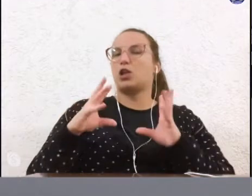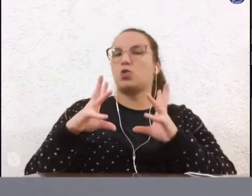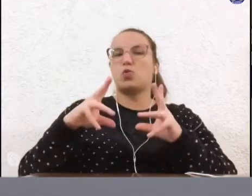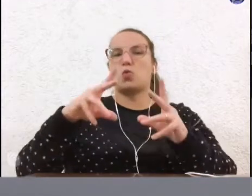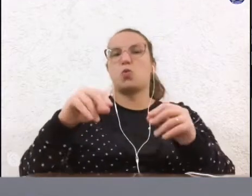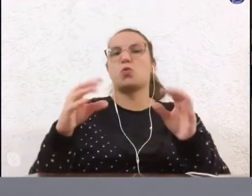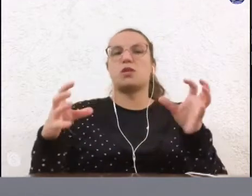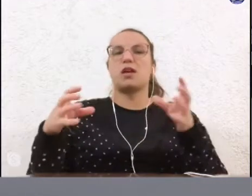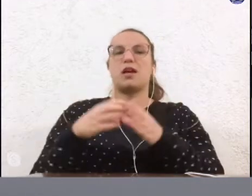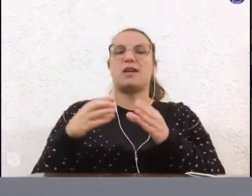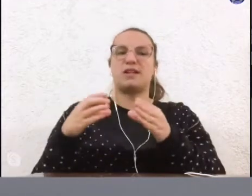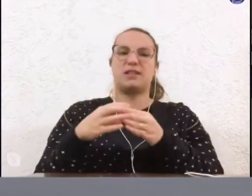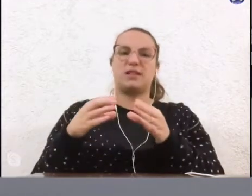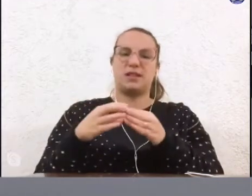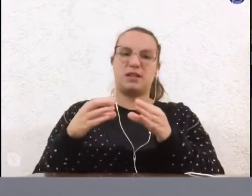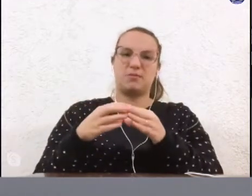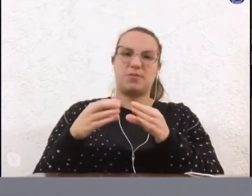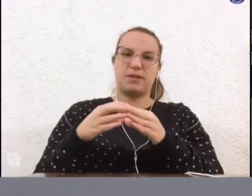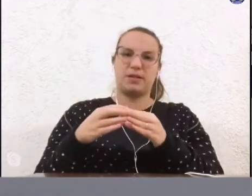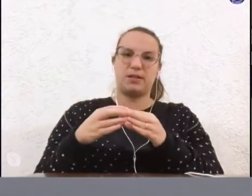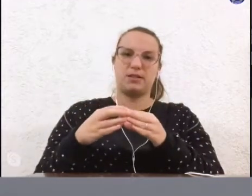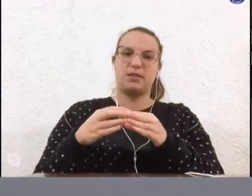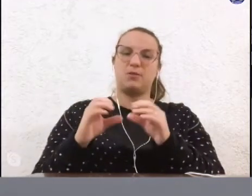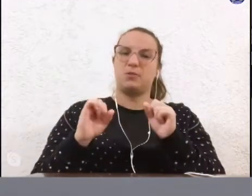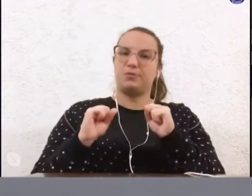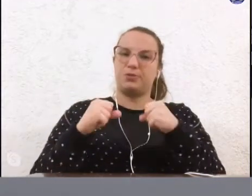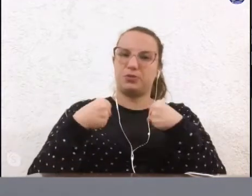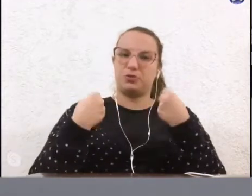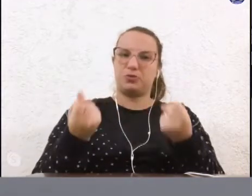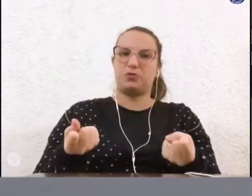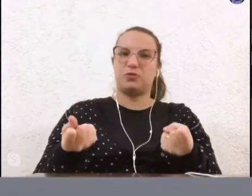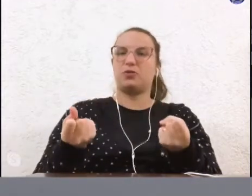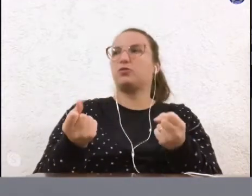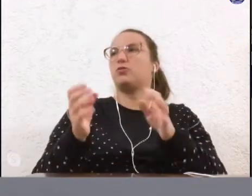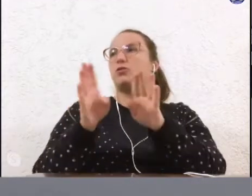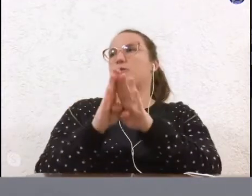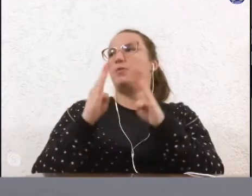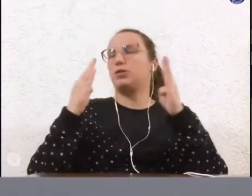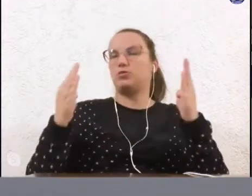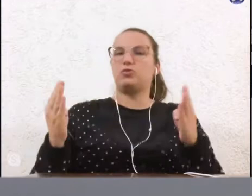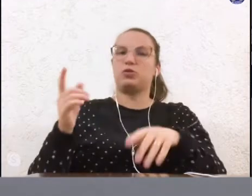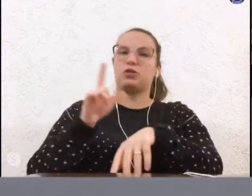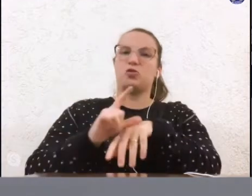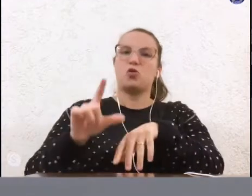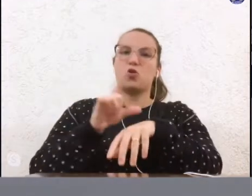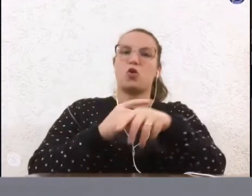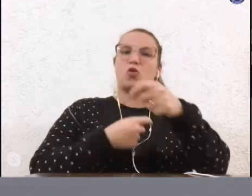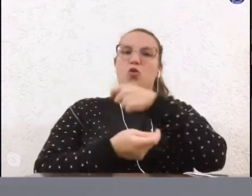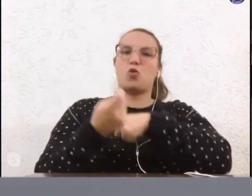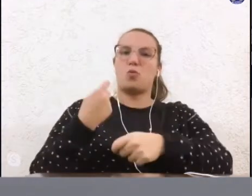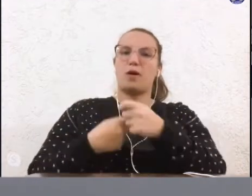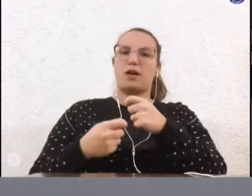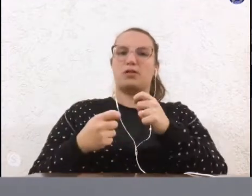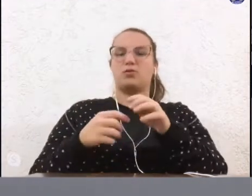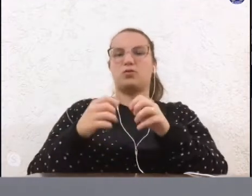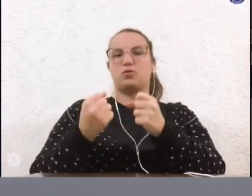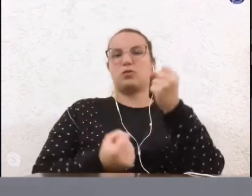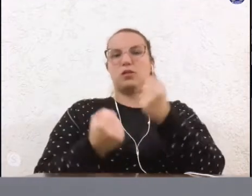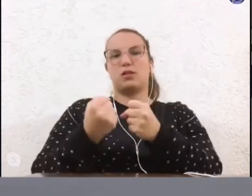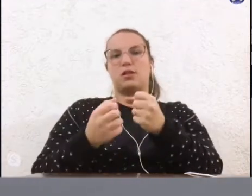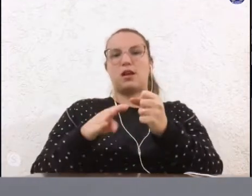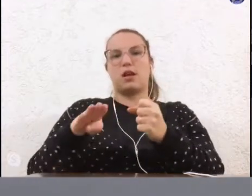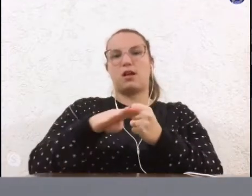envolvida pelos esforços na reabertura do comércio no sistema Drive-Thru no